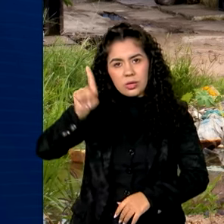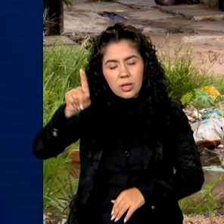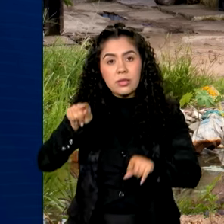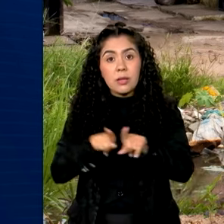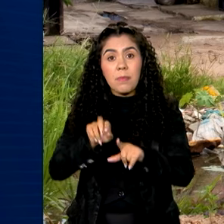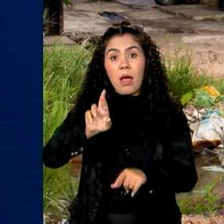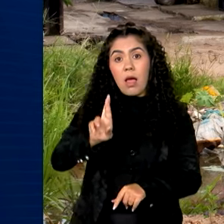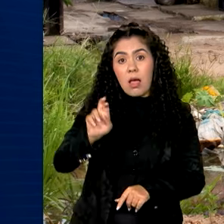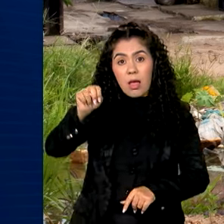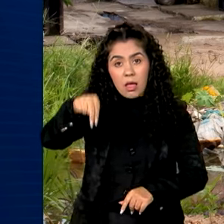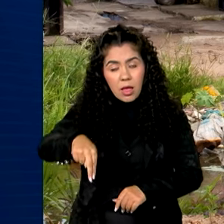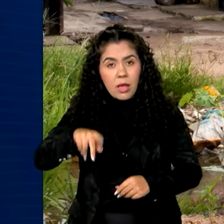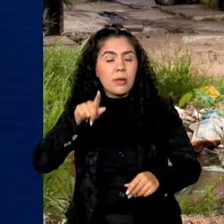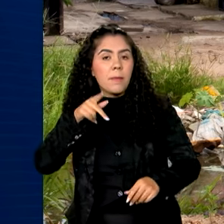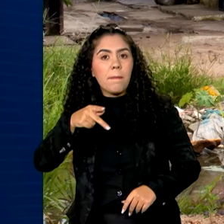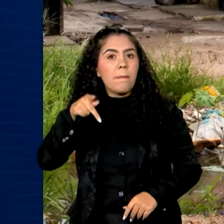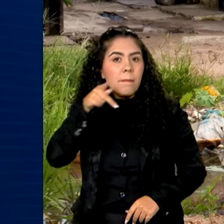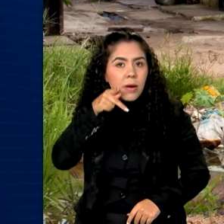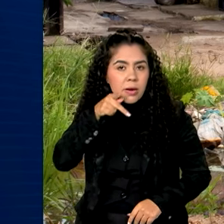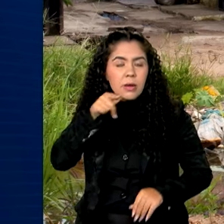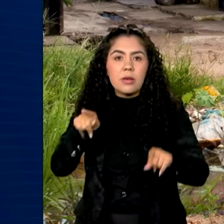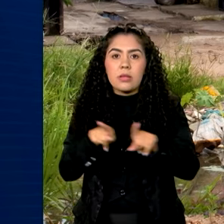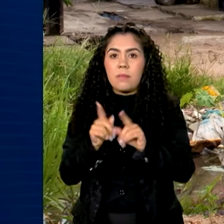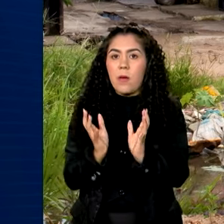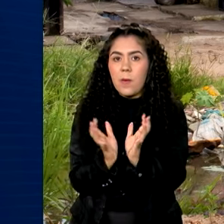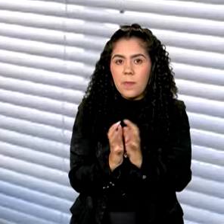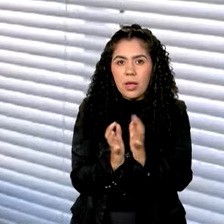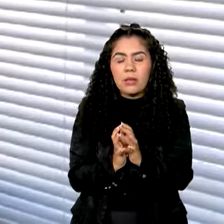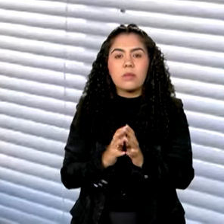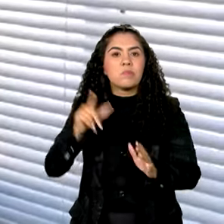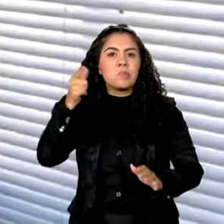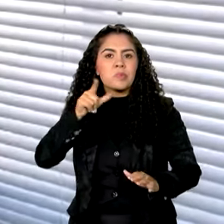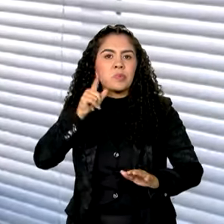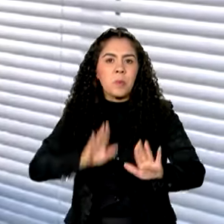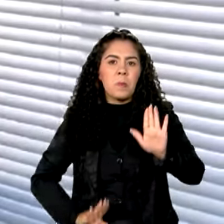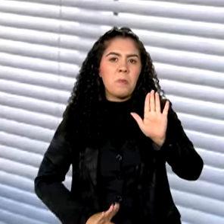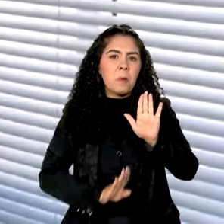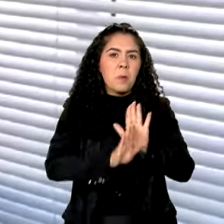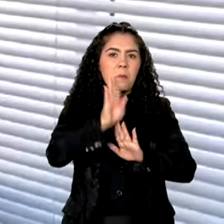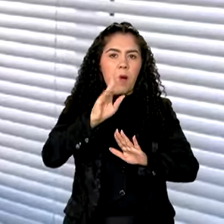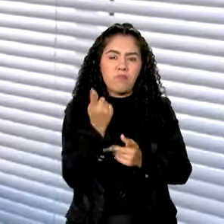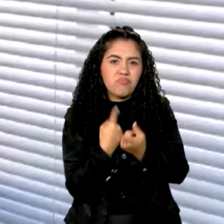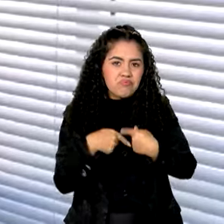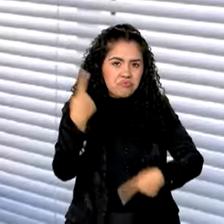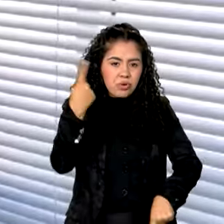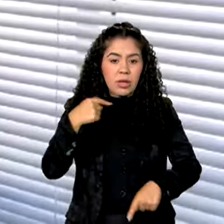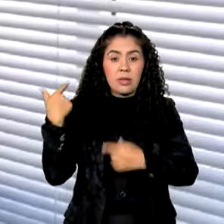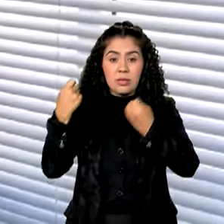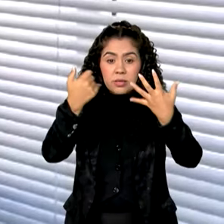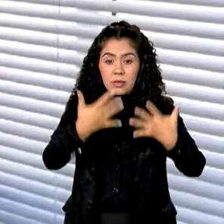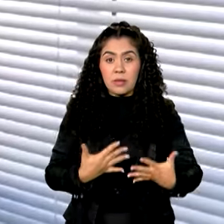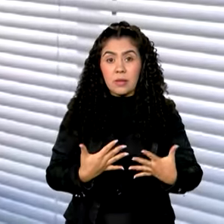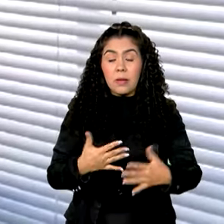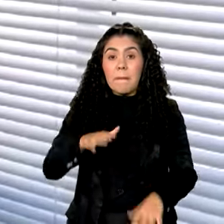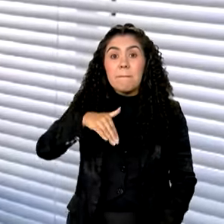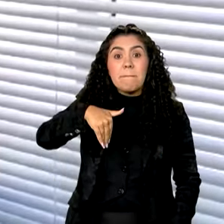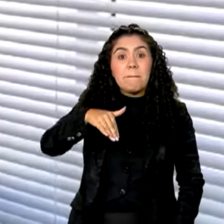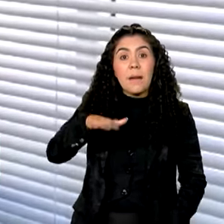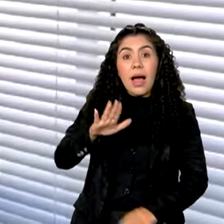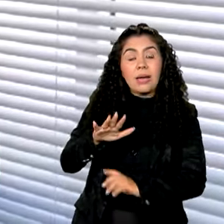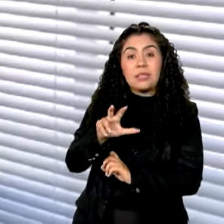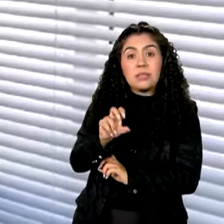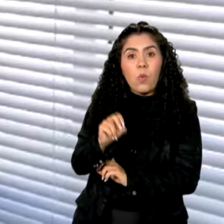Paraíba e Pernambuco lideraram essa queda na região. Mais da metade, ou seja, mais de 4 milhões,